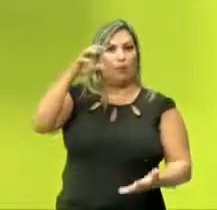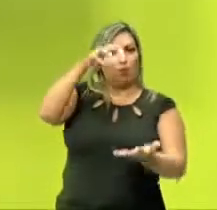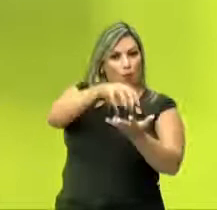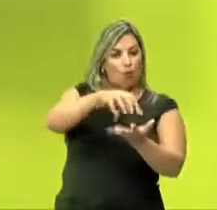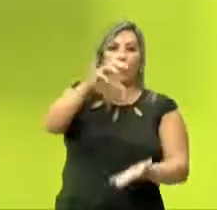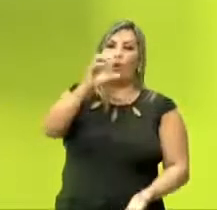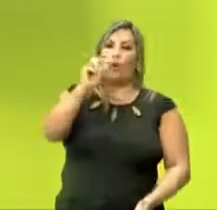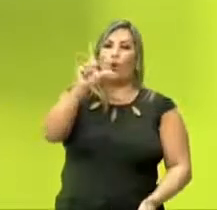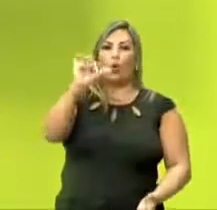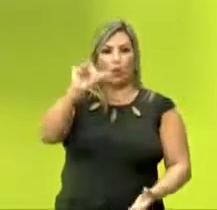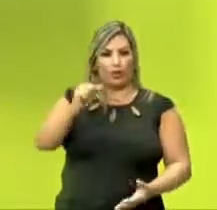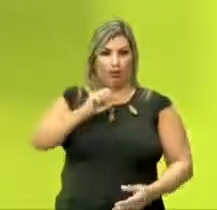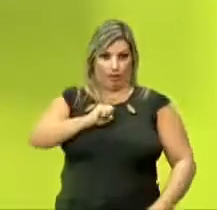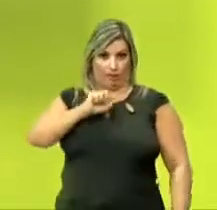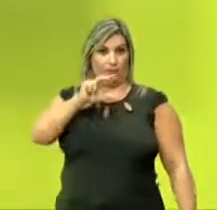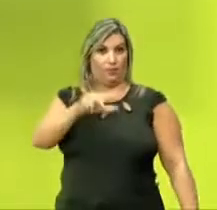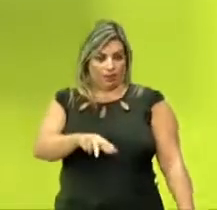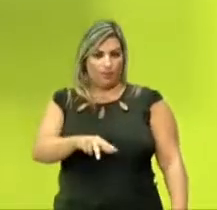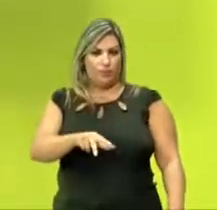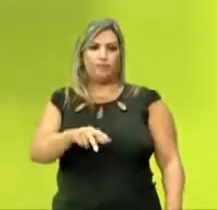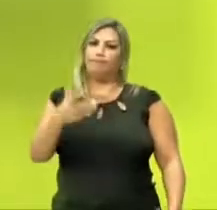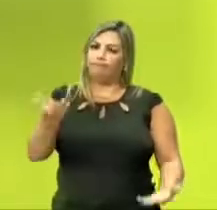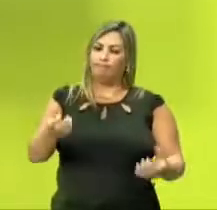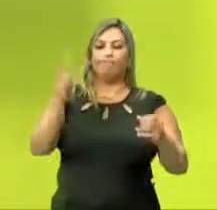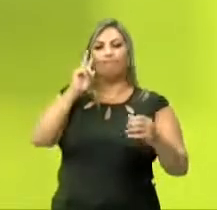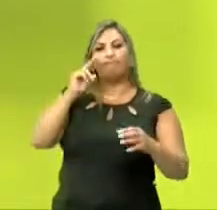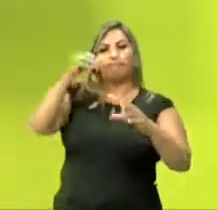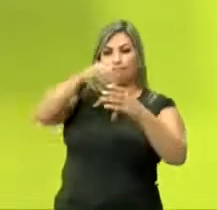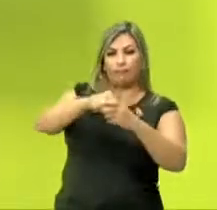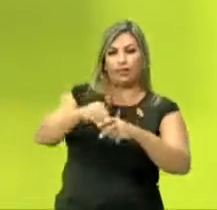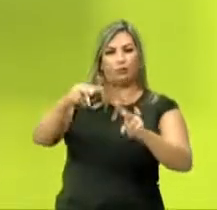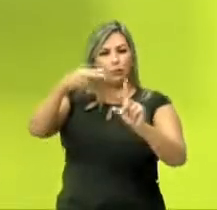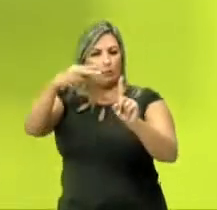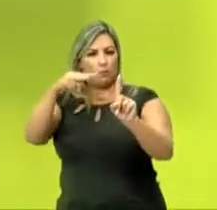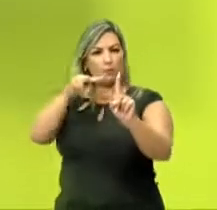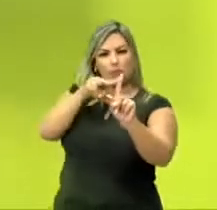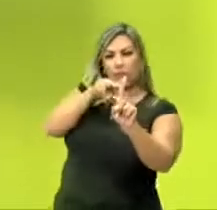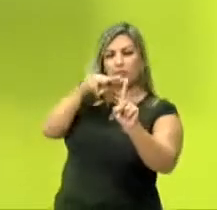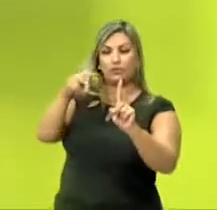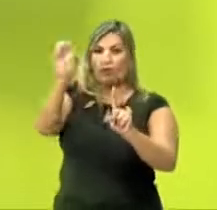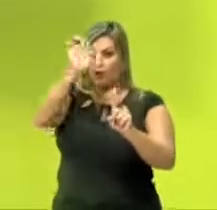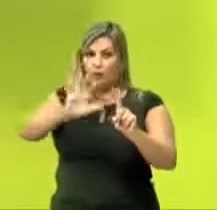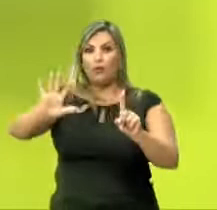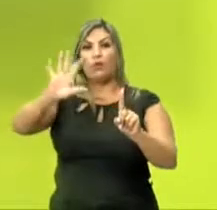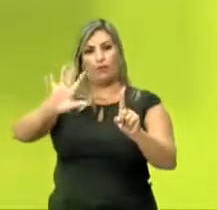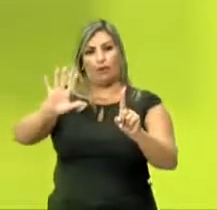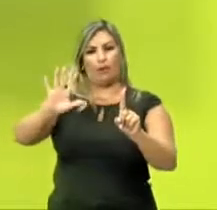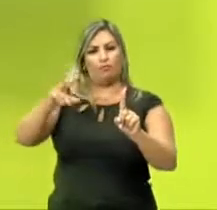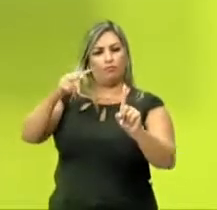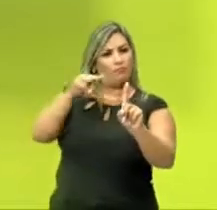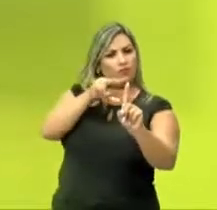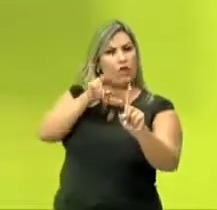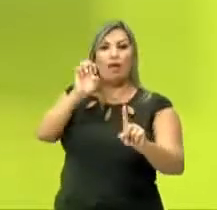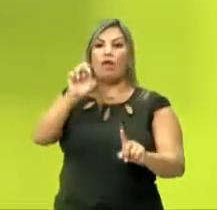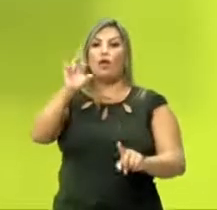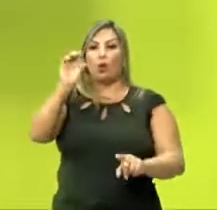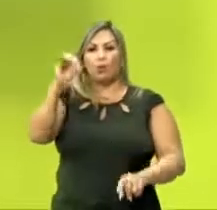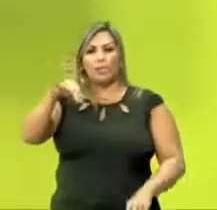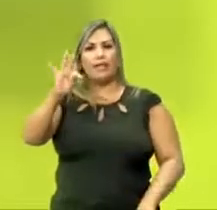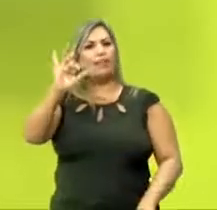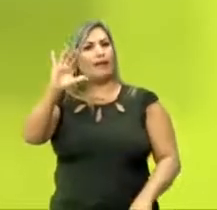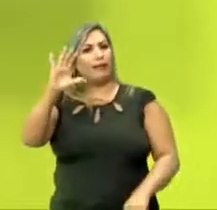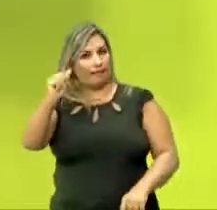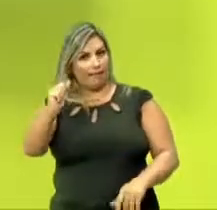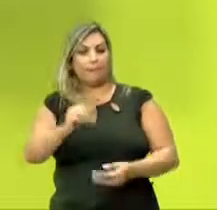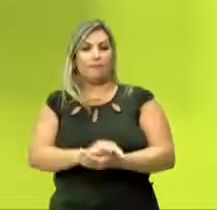país europeu, de Portugal, a gente vai ver essa história dentro de uma visão europeia, tá? Uma visão eurocêntrica. E